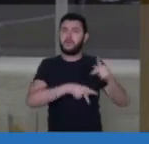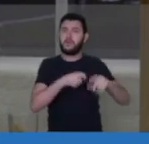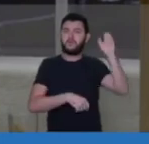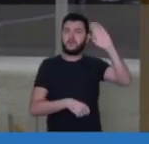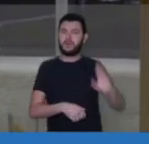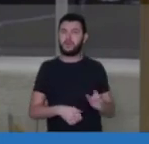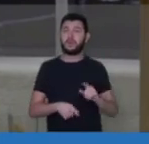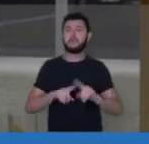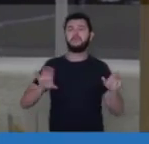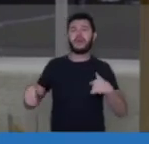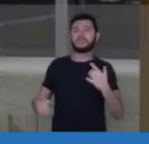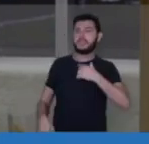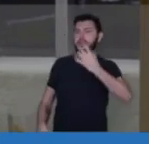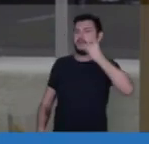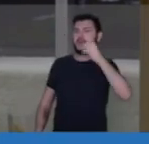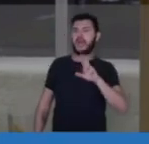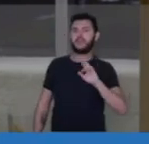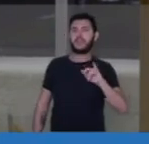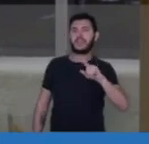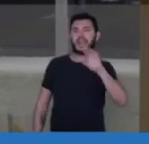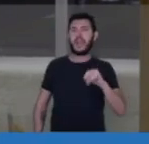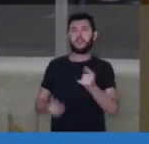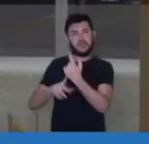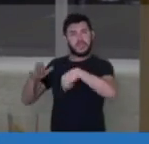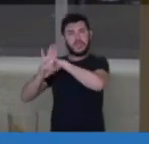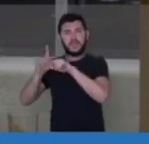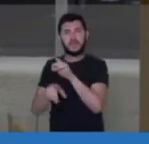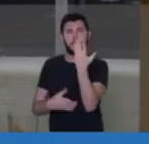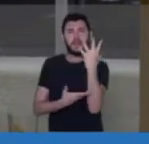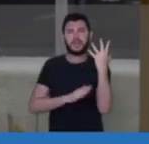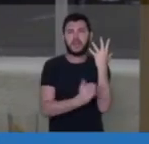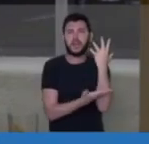senhor Ricardo Salles. Crime é tentar...